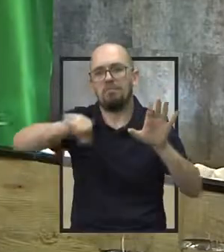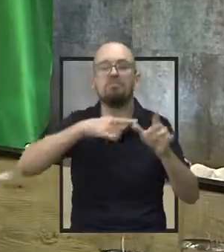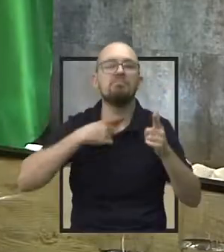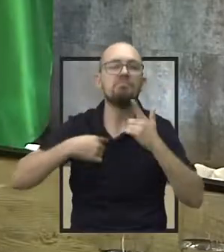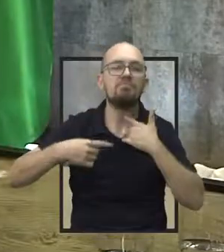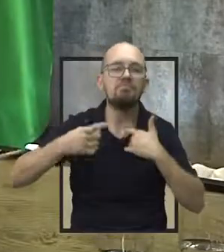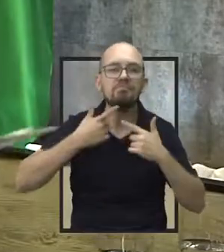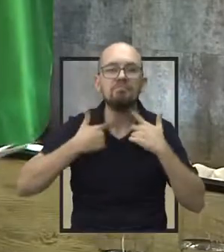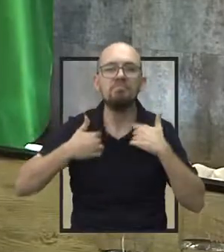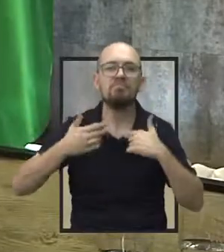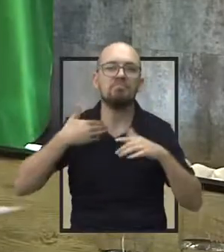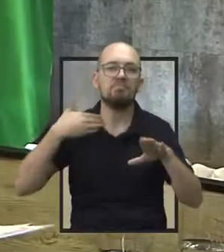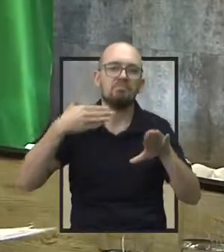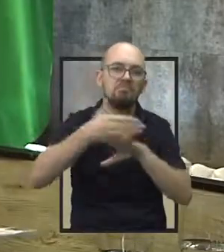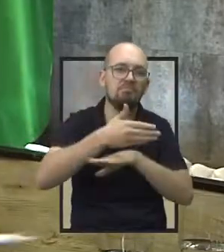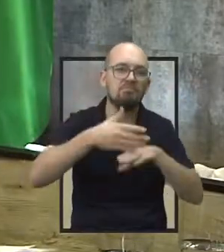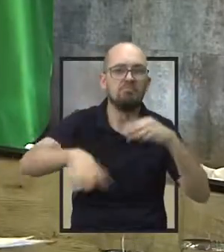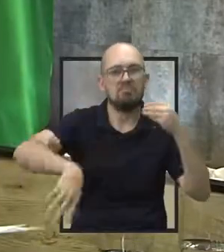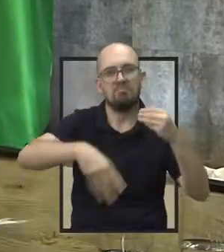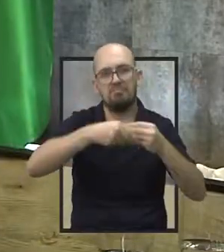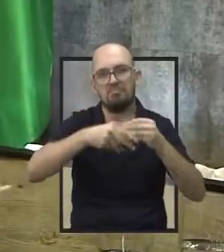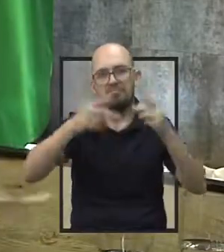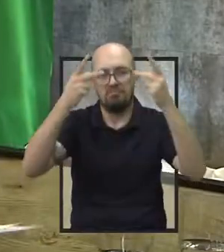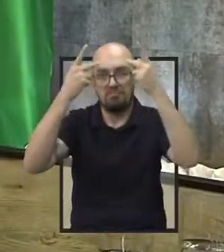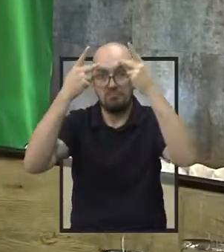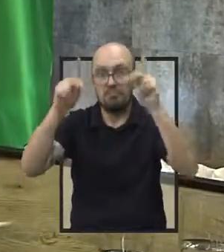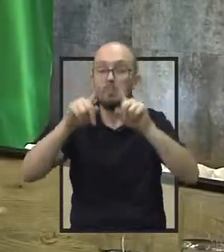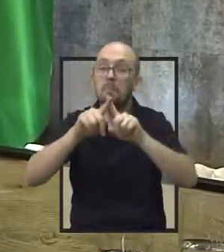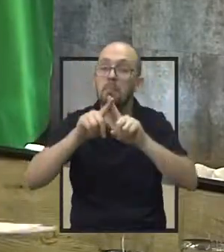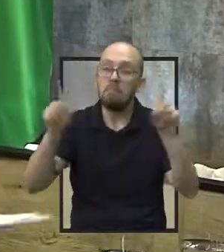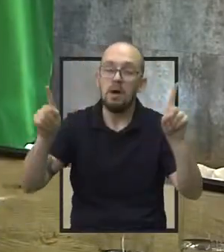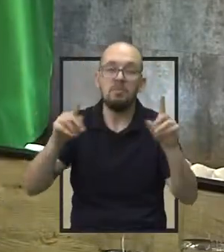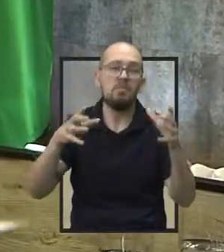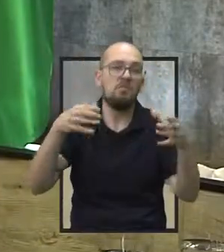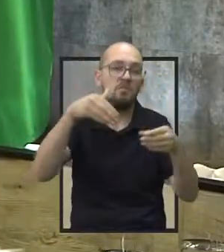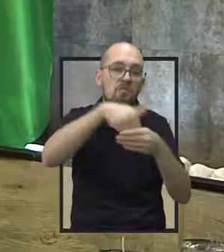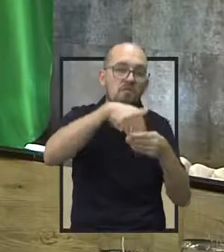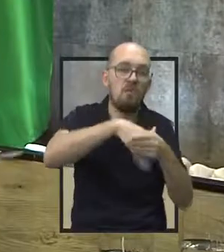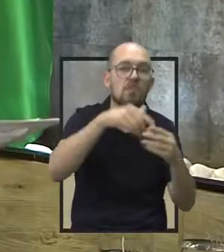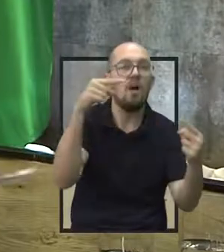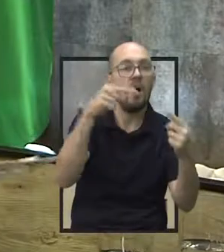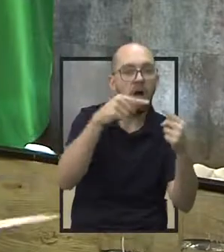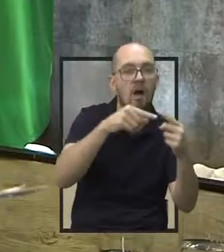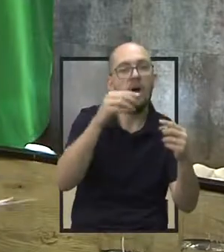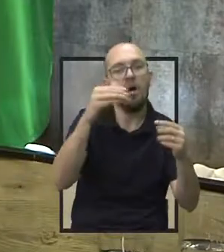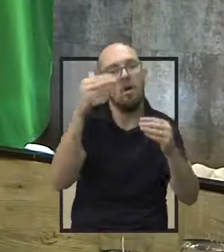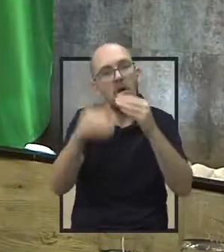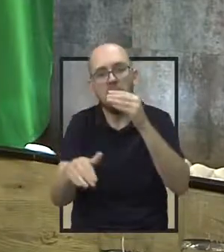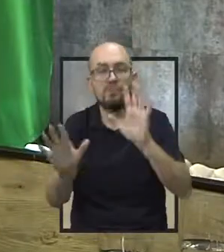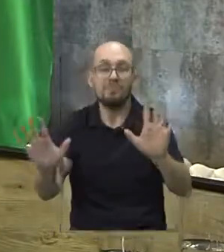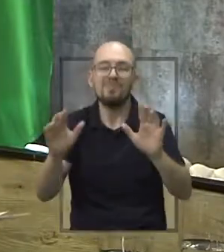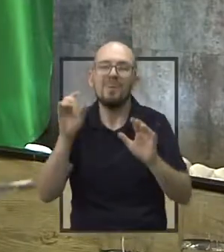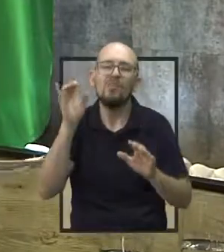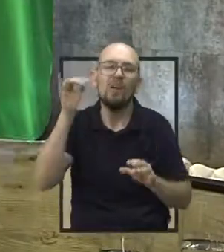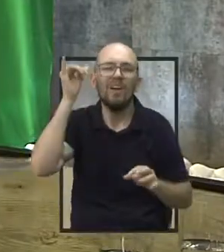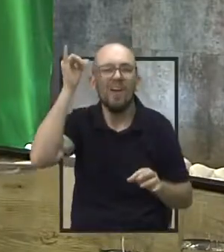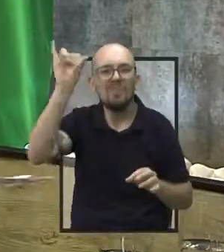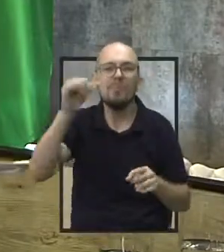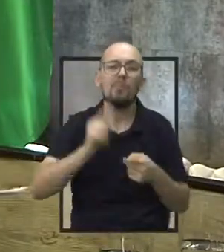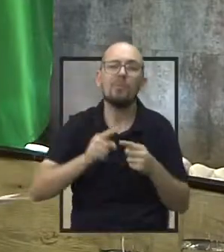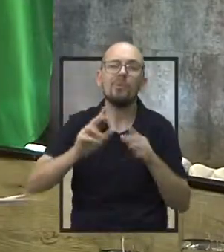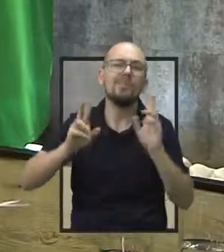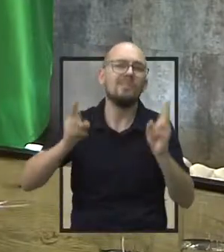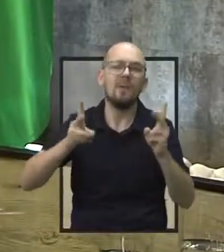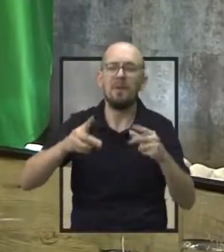ele tem o direito de propor emendas, é óbvio, e os outros analisam, votam contra ou votam a favor. Mas para evitar discussões aqui sem muito